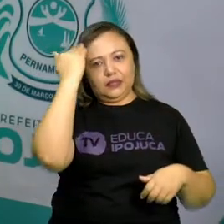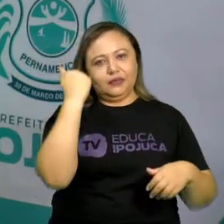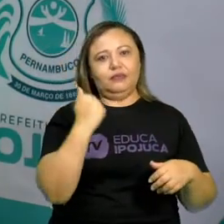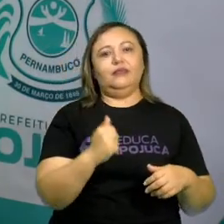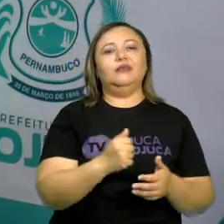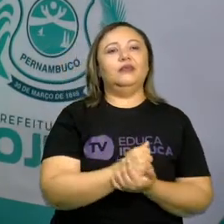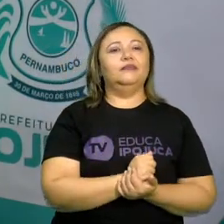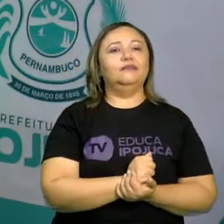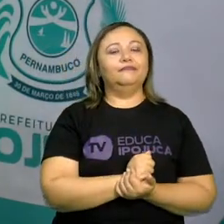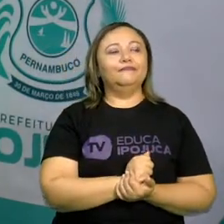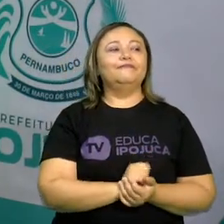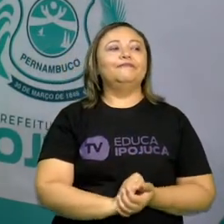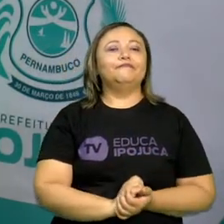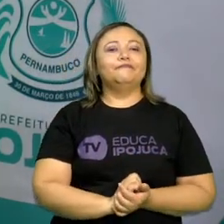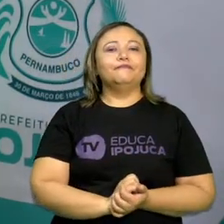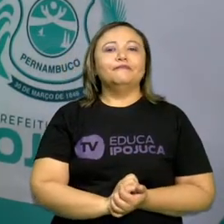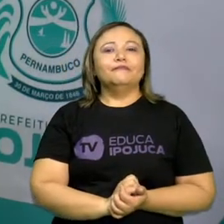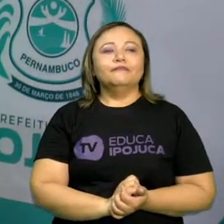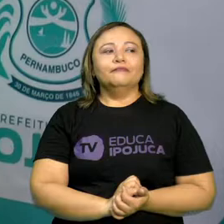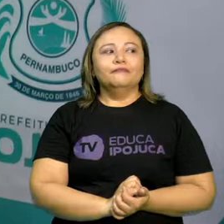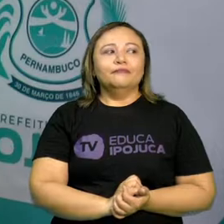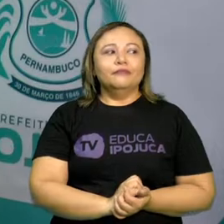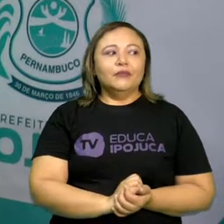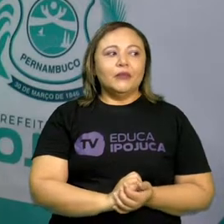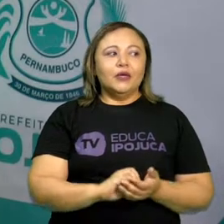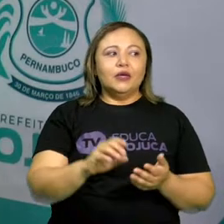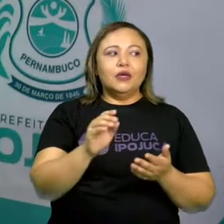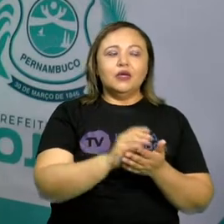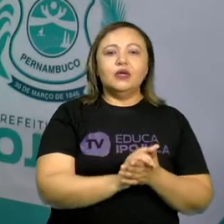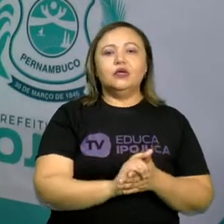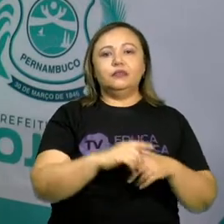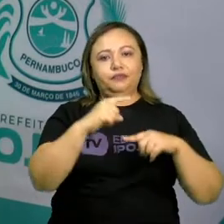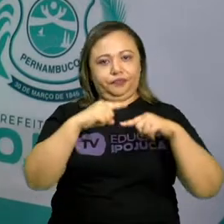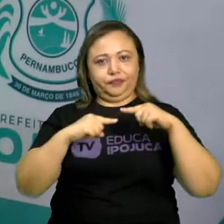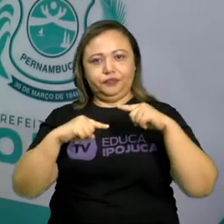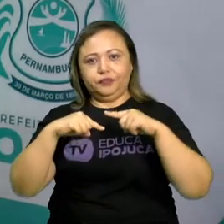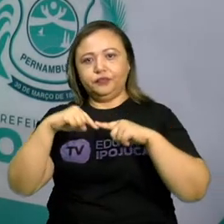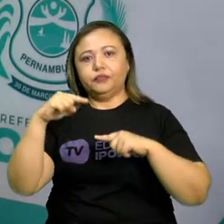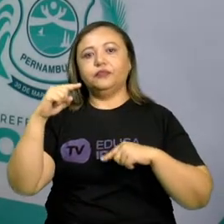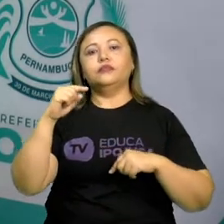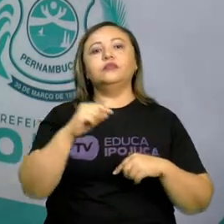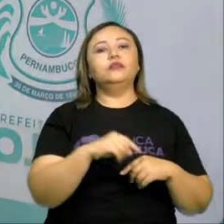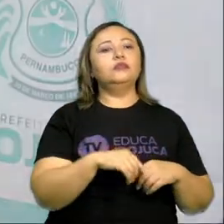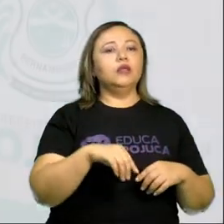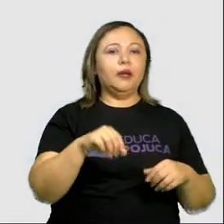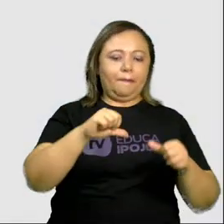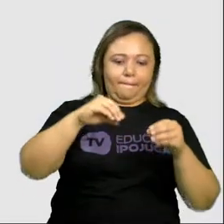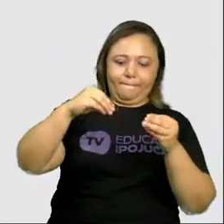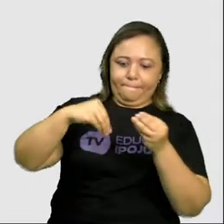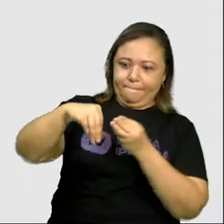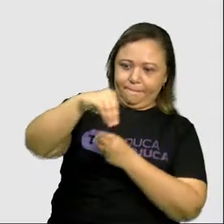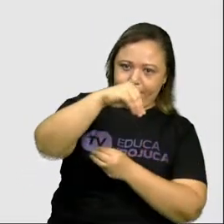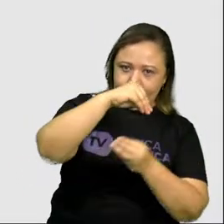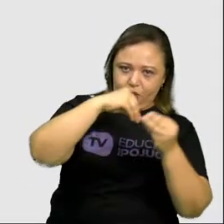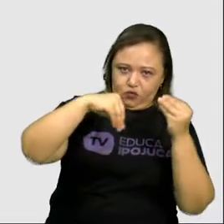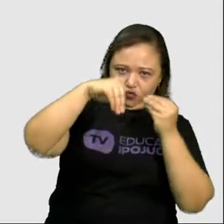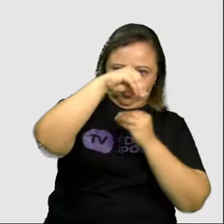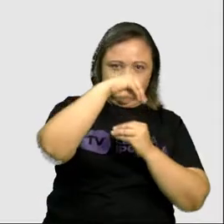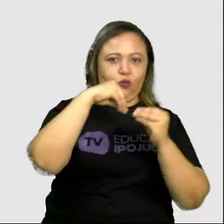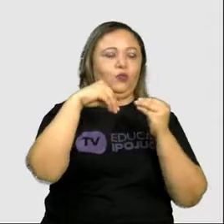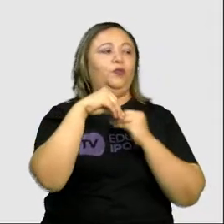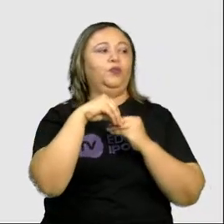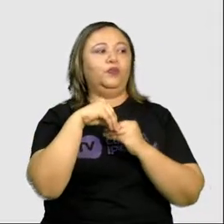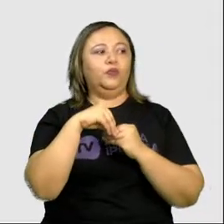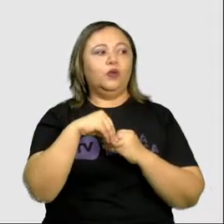Vamos conhecer juntas? Então, elemento das artes visuais. Veja, mista, tá tudo misturado